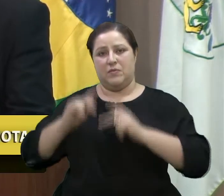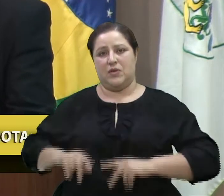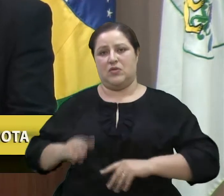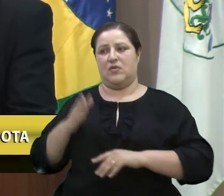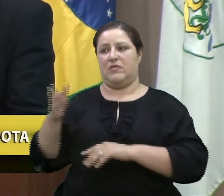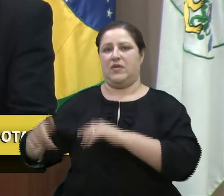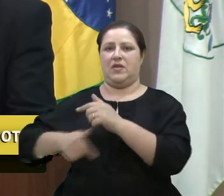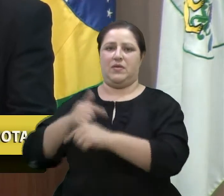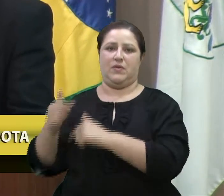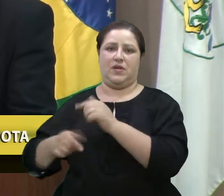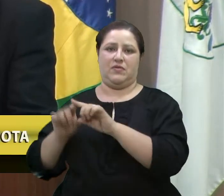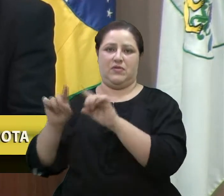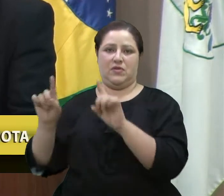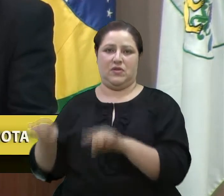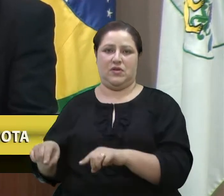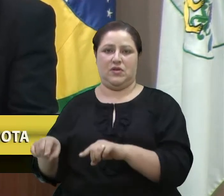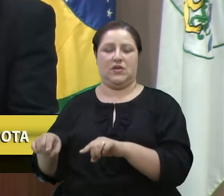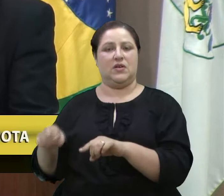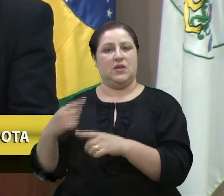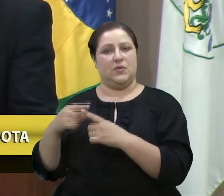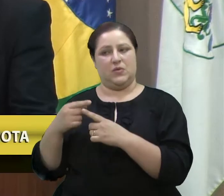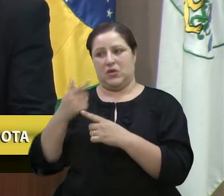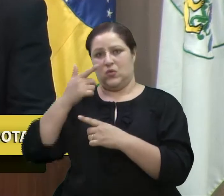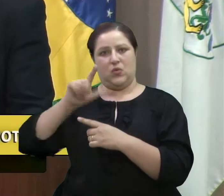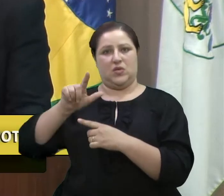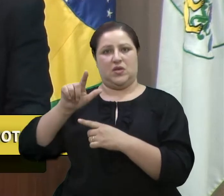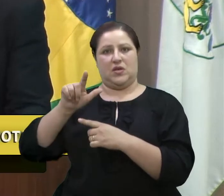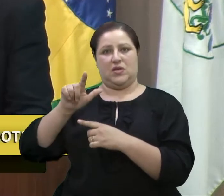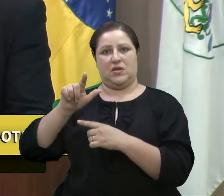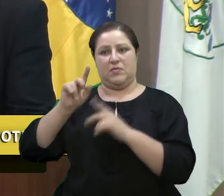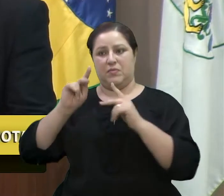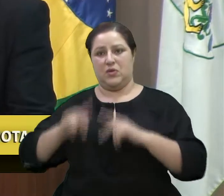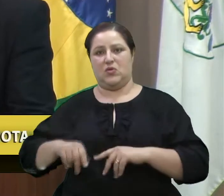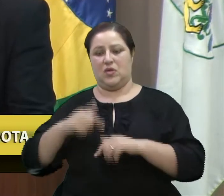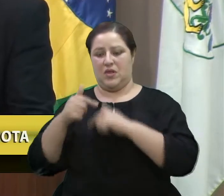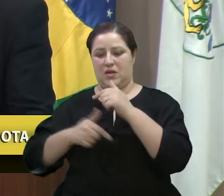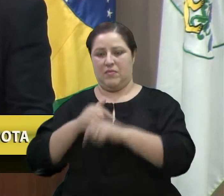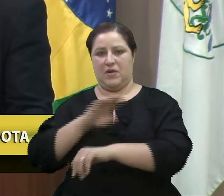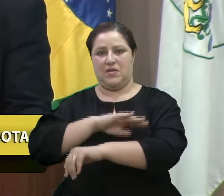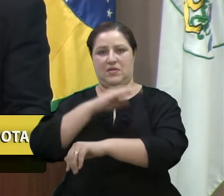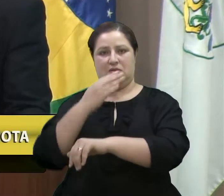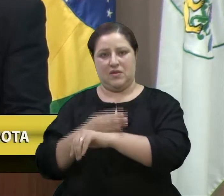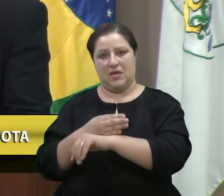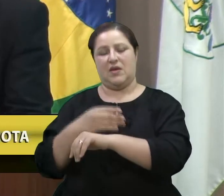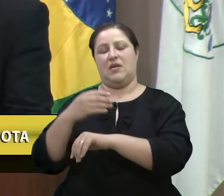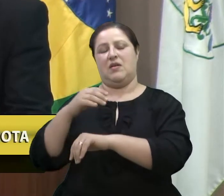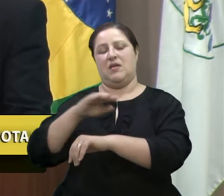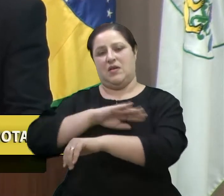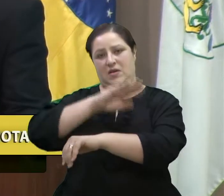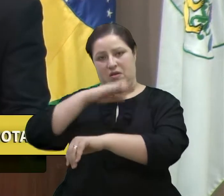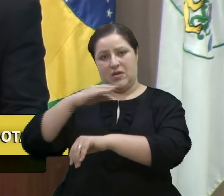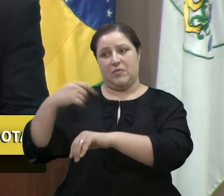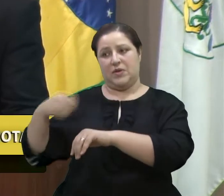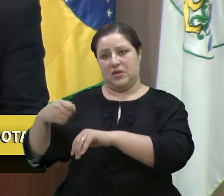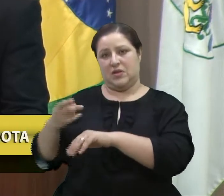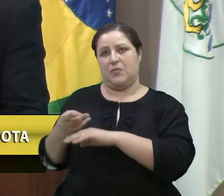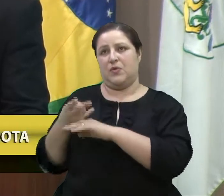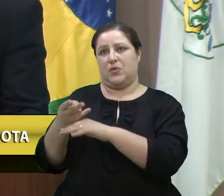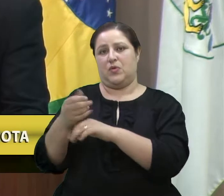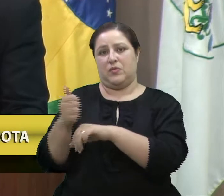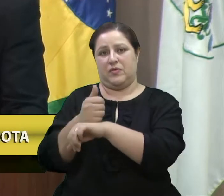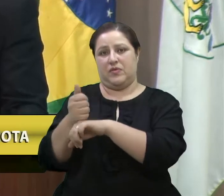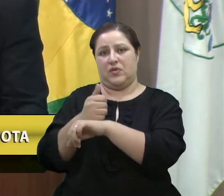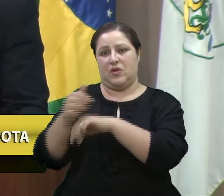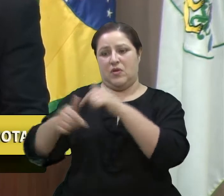trabalhar, visto que não conseguimos mão de obra na serra. Tem que procurar trabalhadores em outras localidades